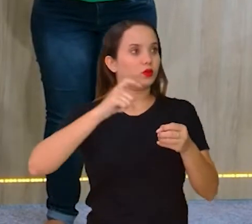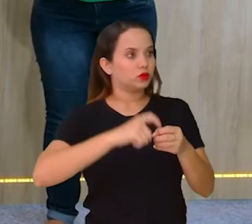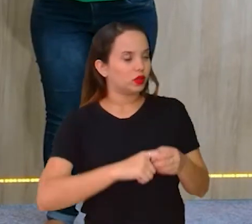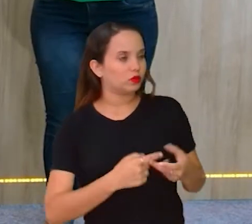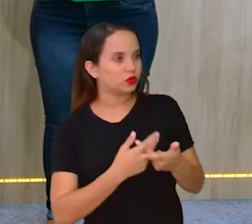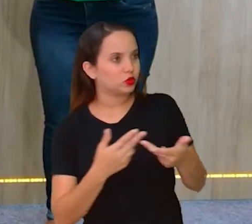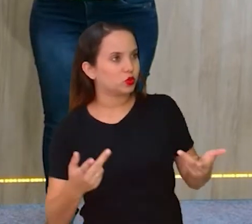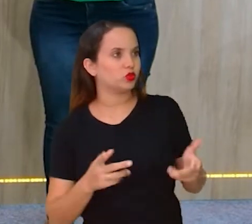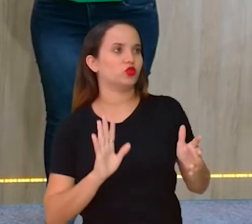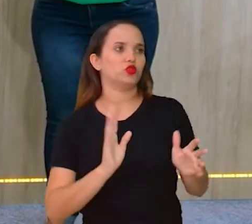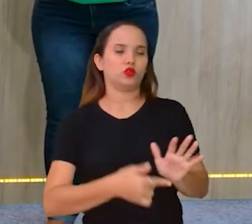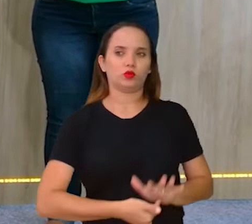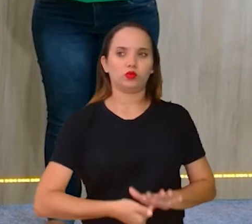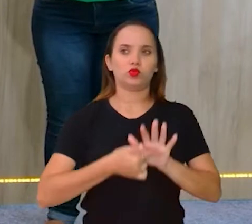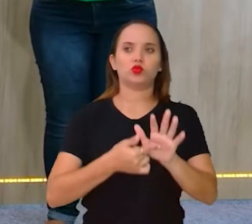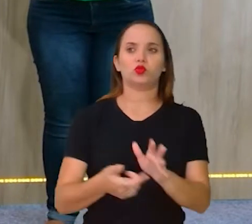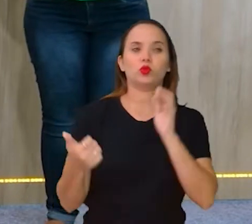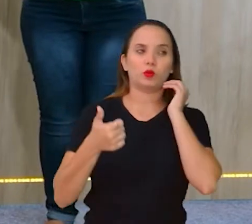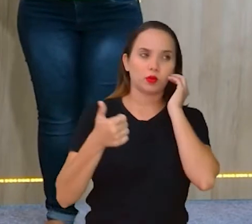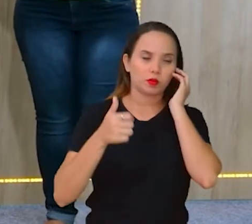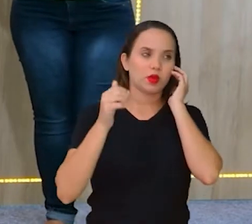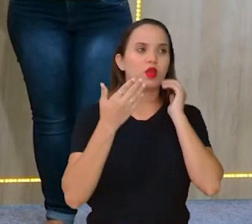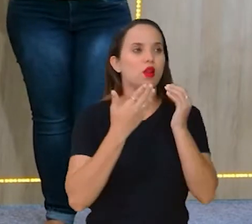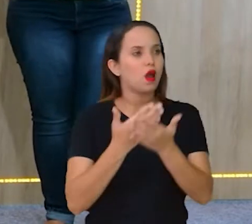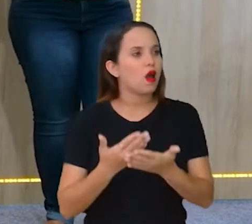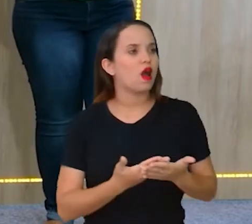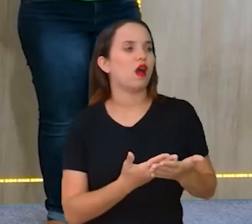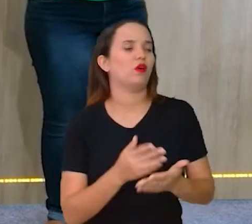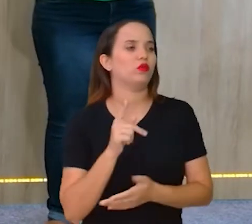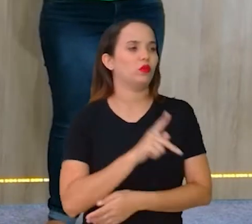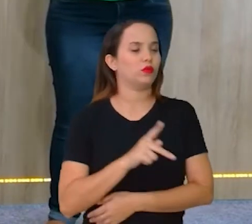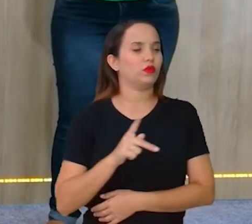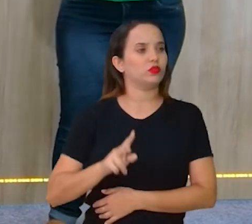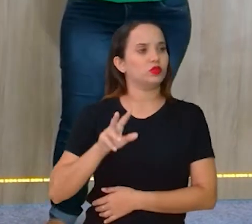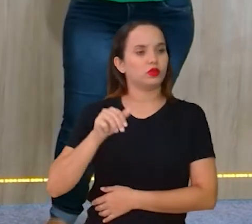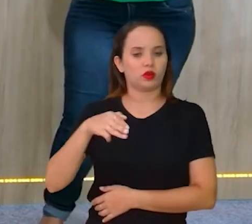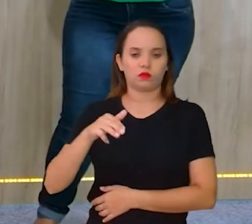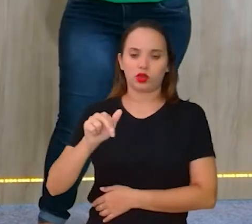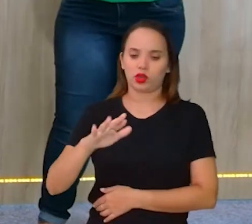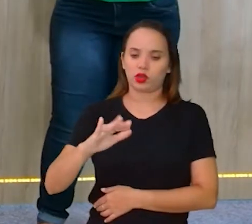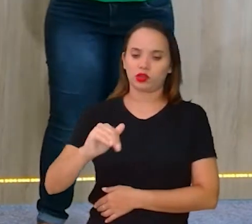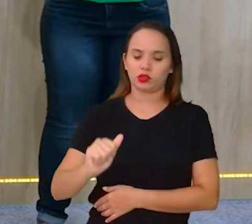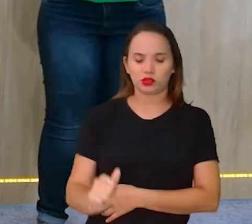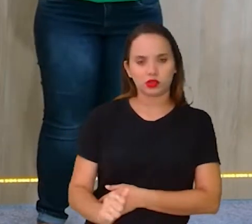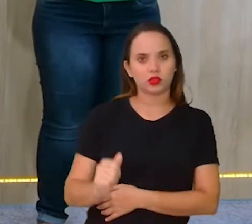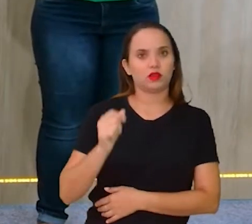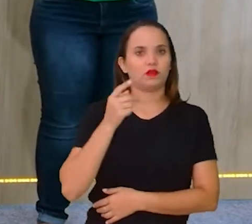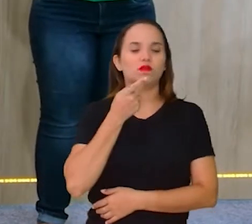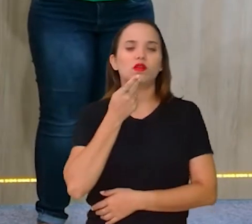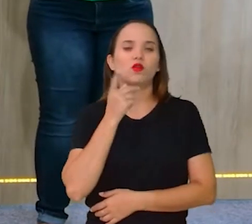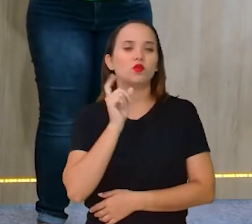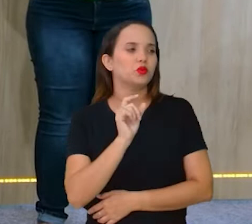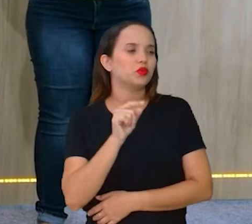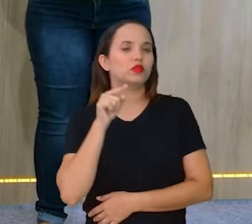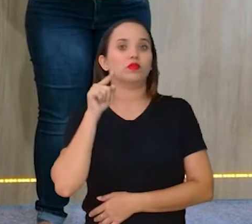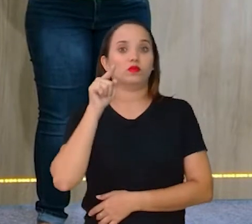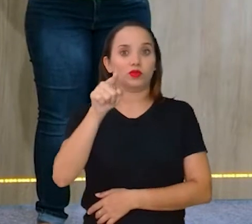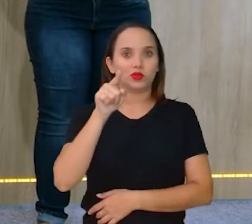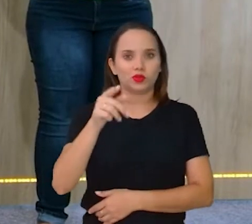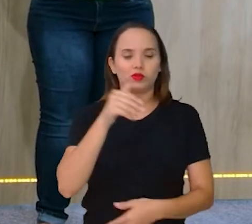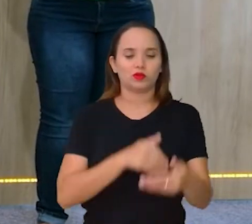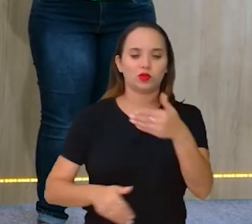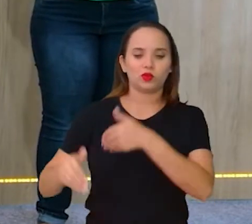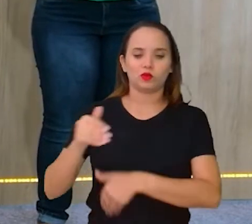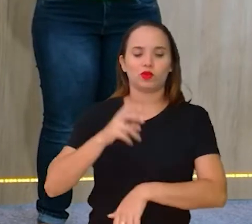desde a primeira aula, né? Ou seja, aquela aula da professora Márcia Nogueira falou que você faz parte aí de uma cultura